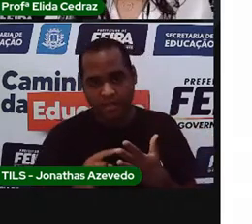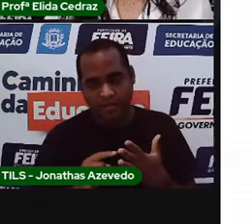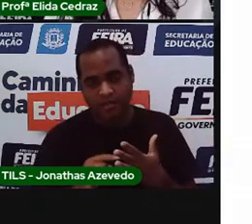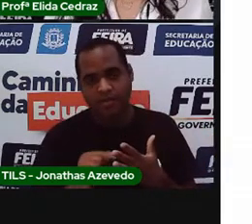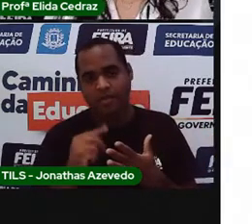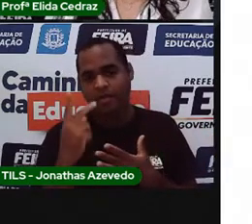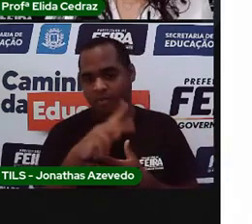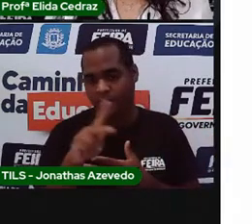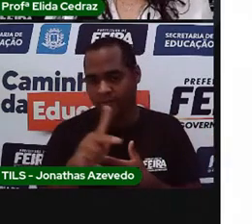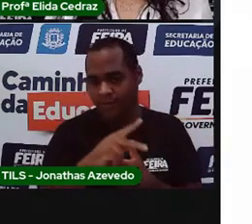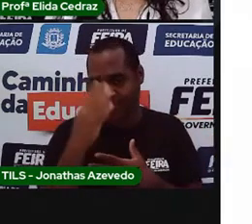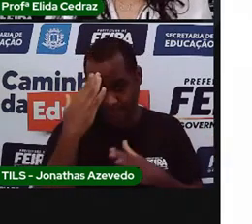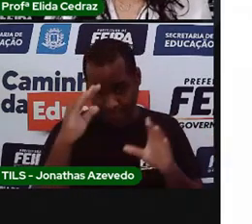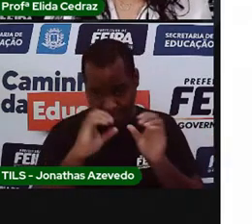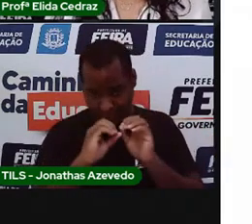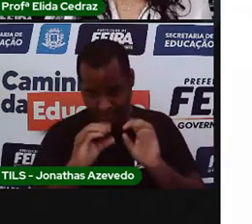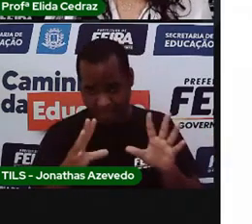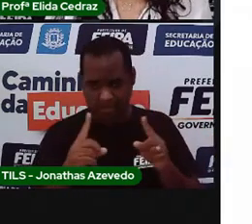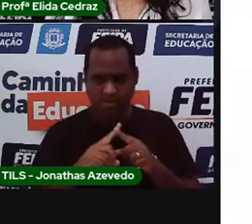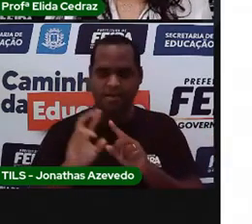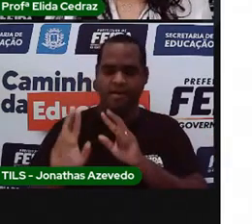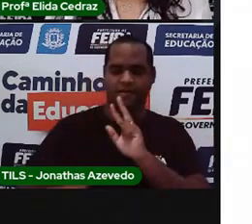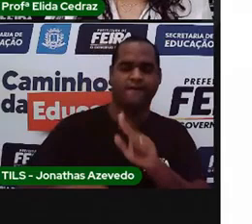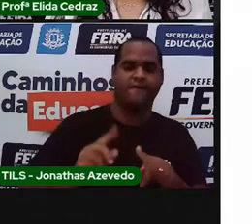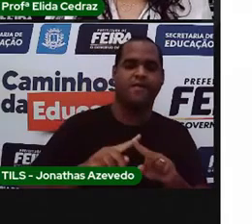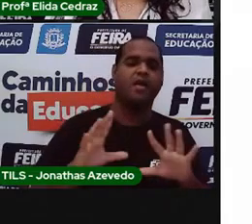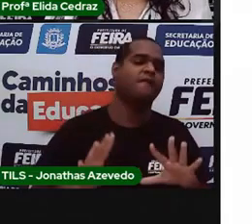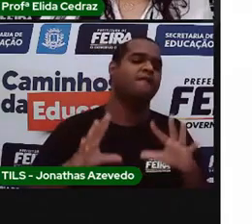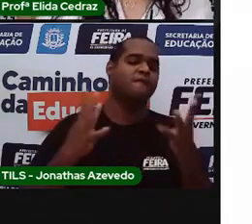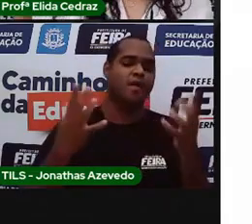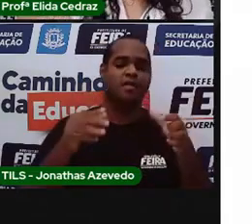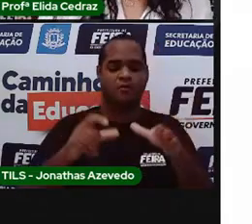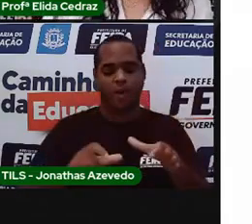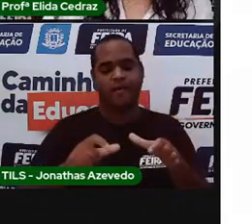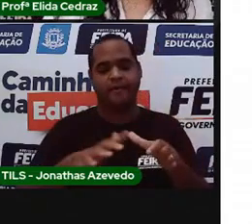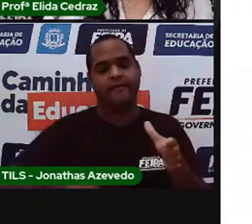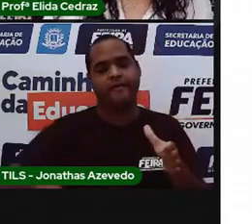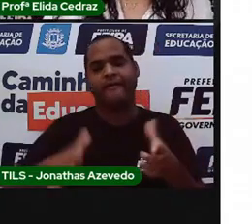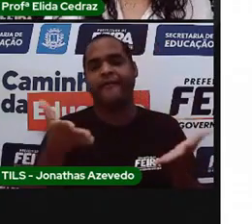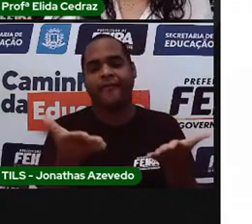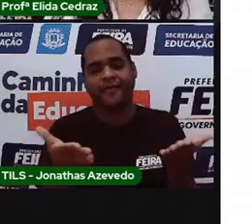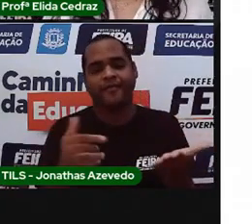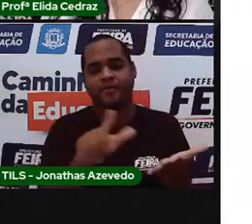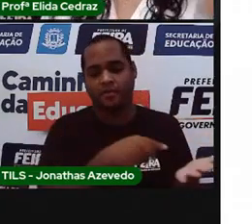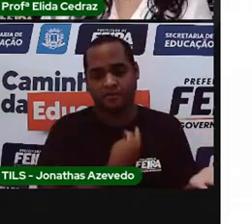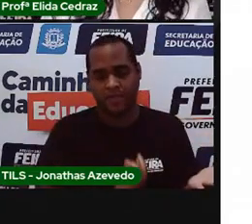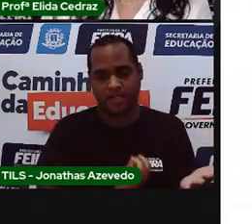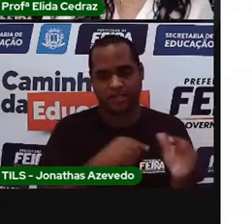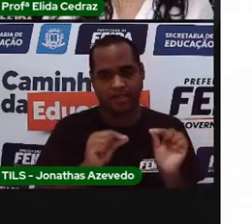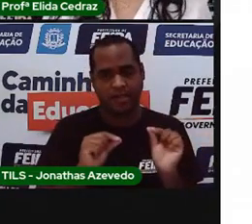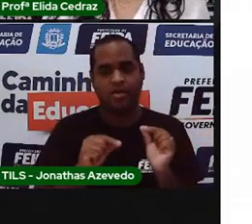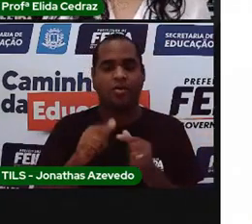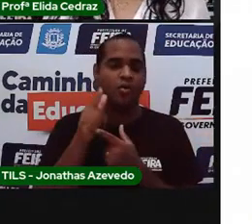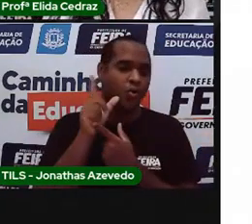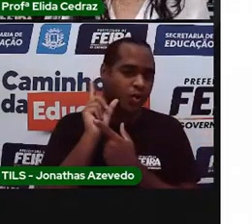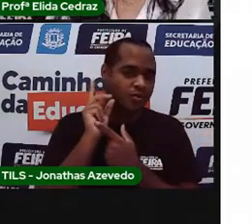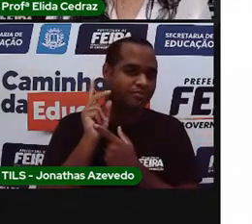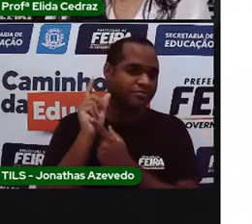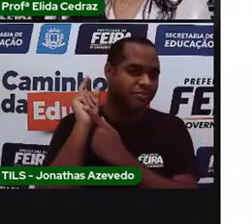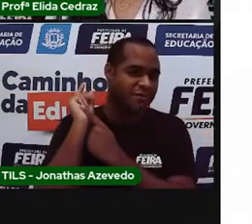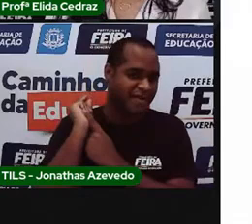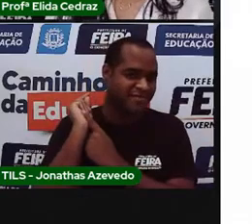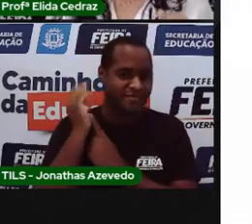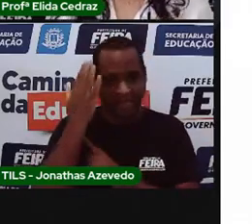entenda a diferença de como é a festa ou o lugar. hoje no presente e ontem no passado.